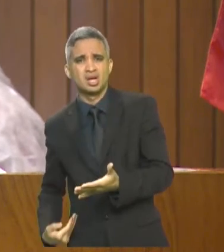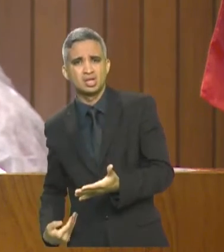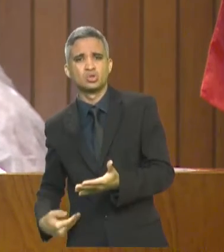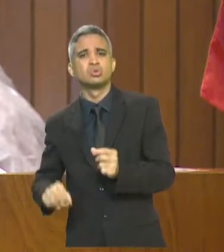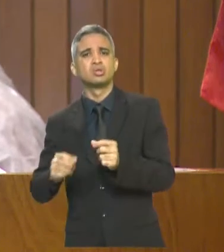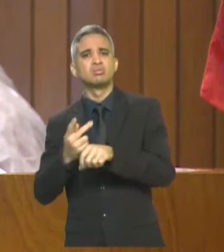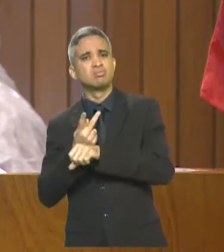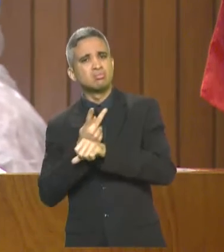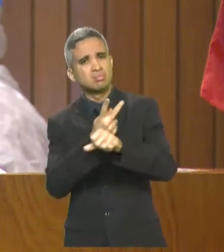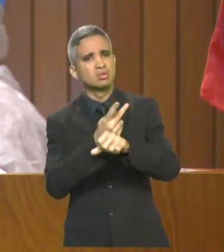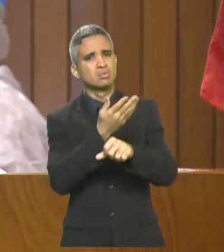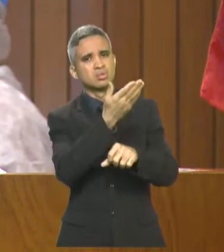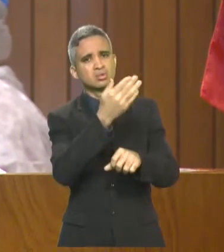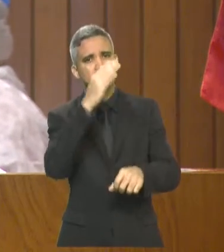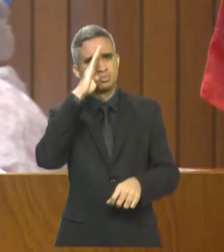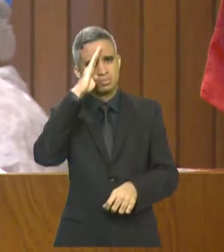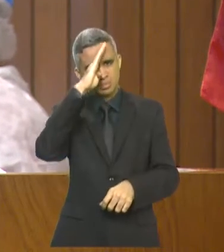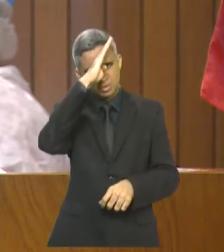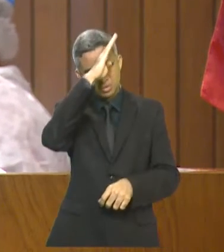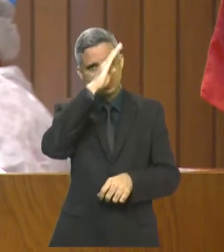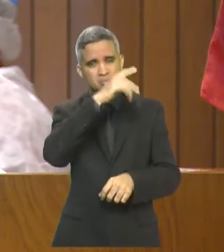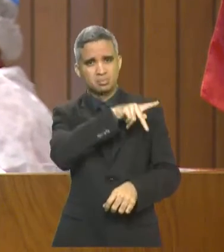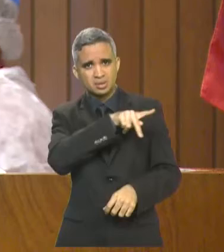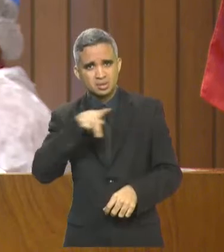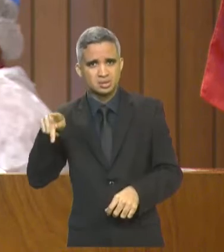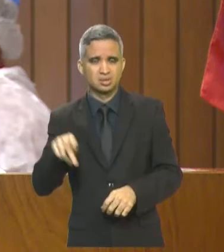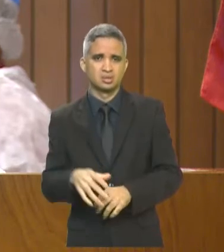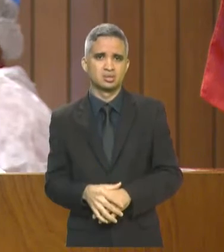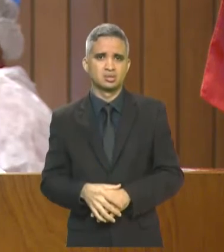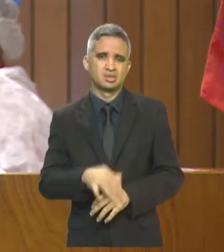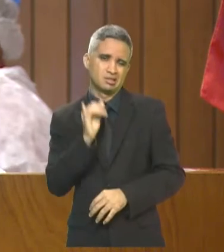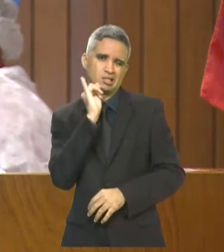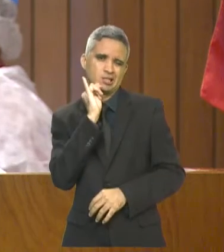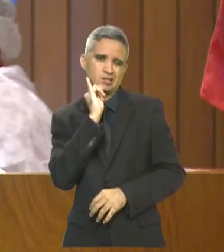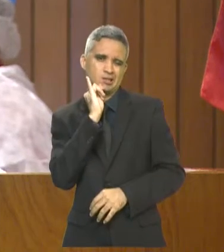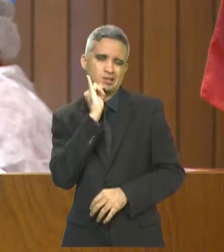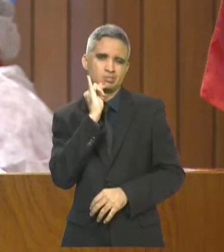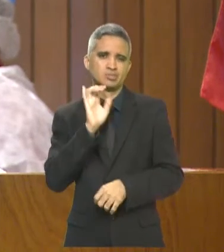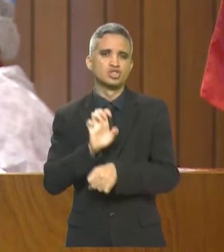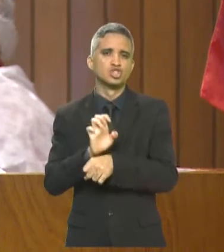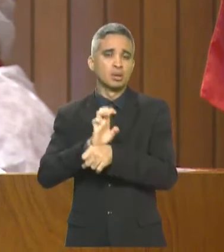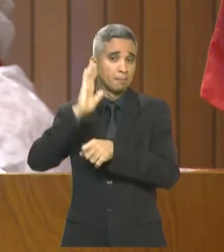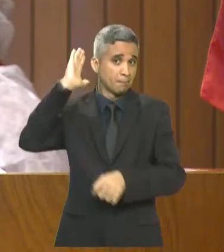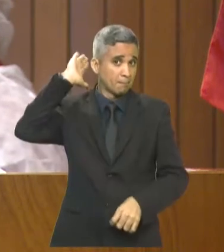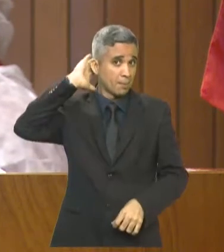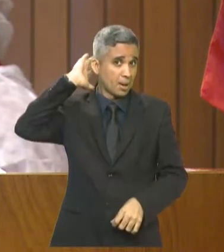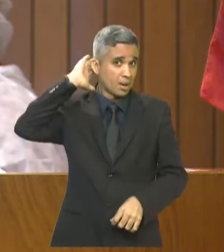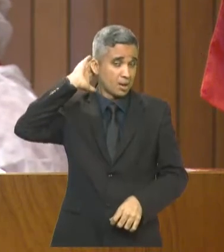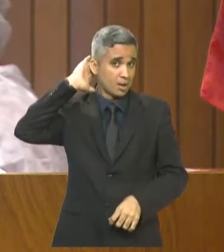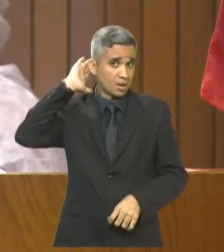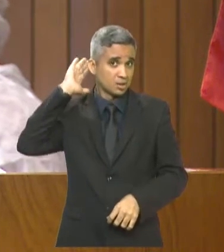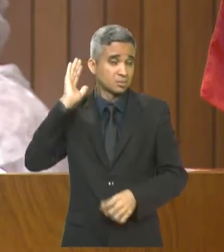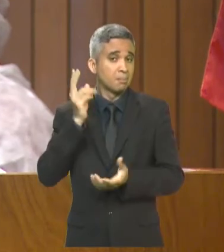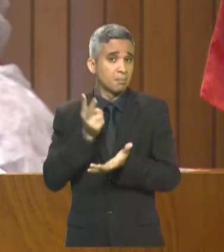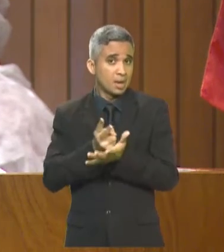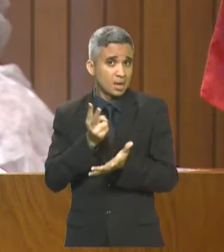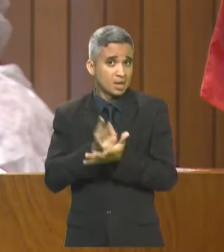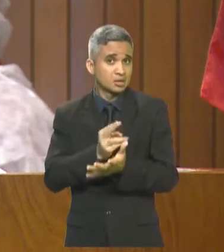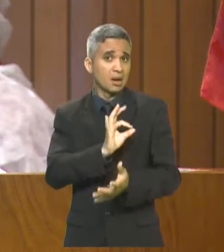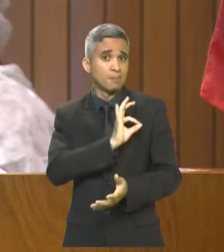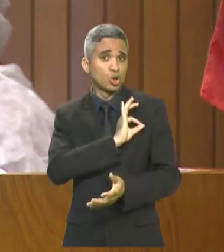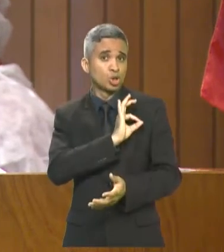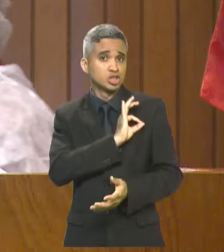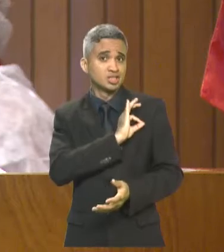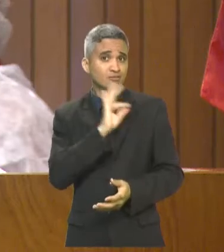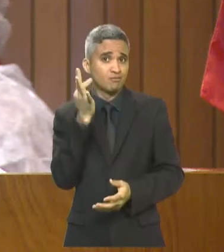feito o governador do estado do Pará, mesmo sendo investigado, mesmo sendo investigado